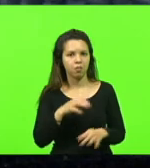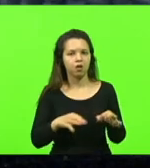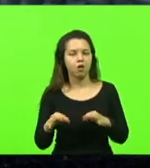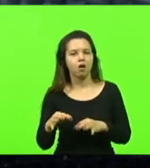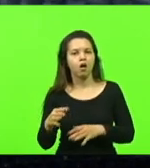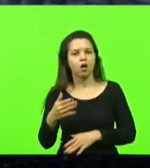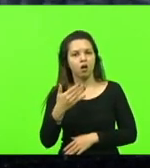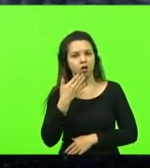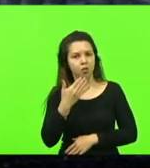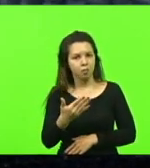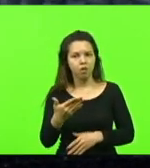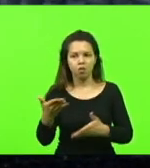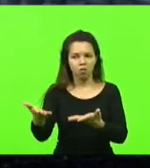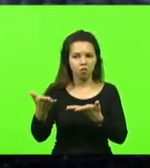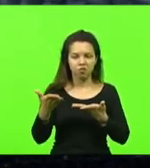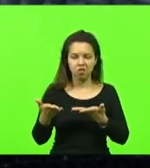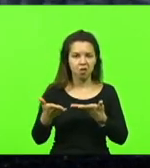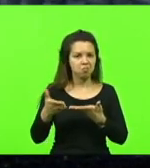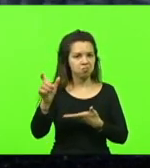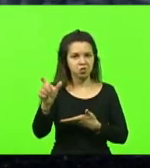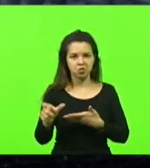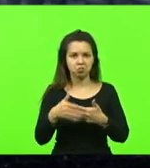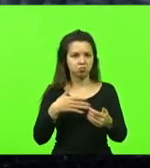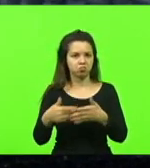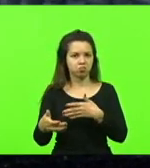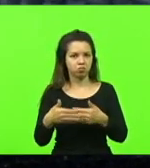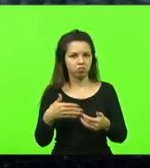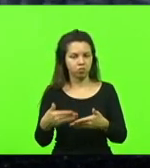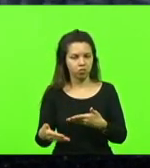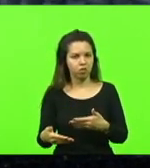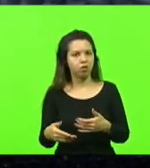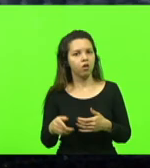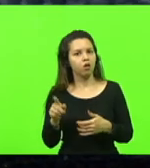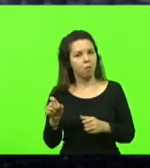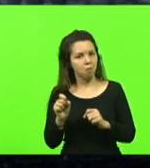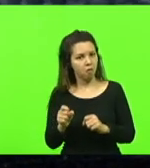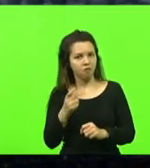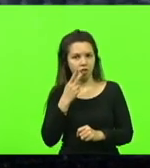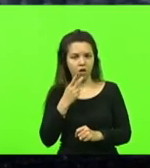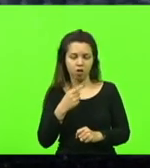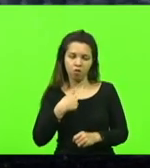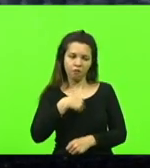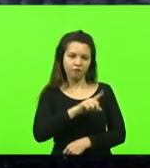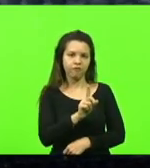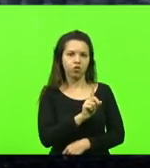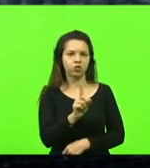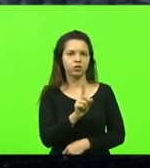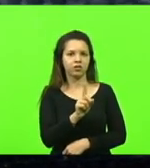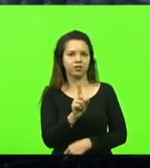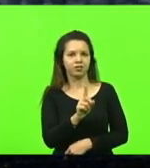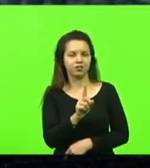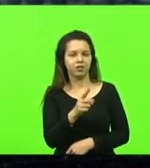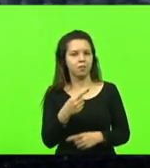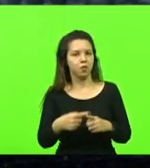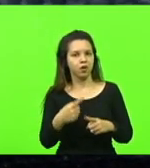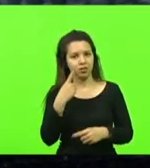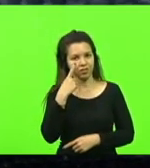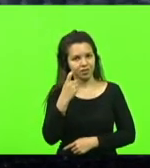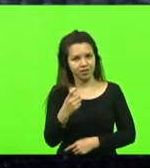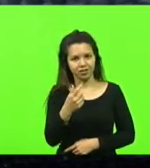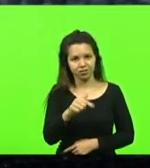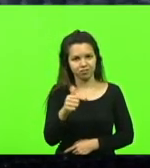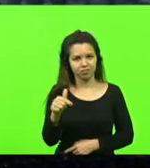quem ele bem entender, ainda mais na condição de convidado, e ele pode dizer não vou, não tenho interesse de ir,